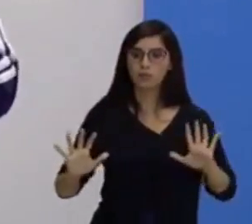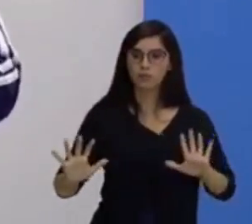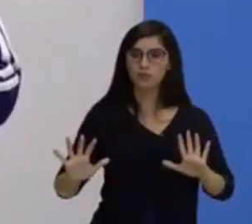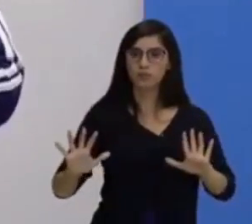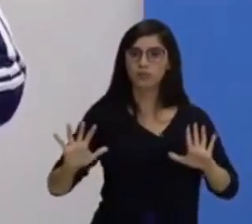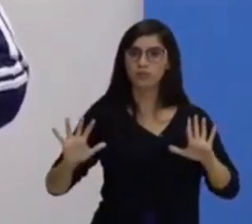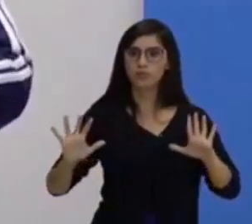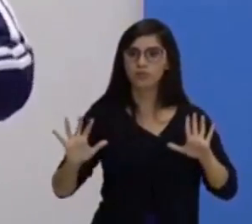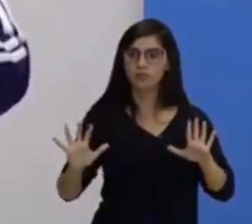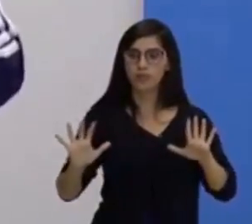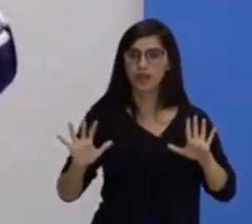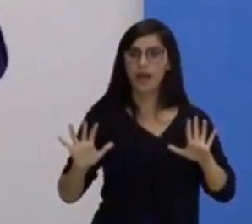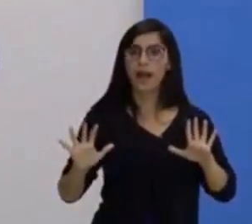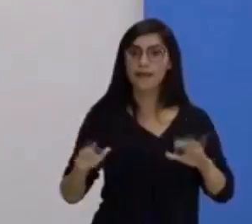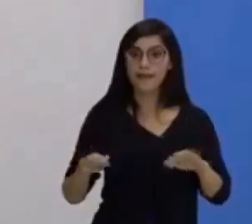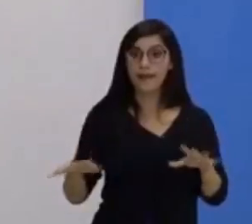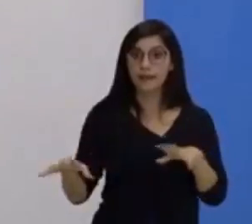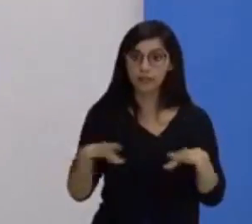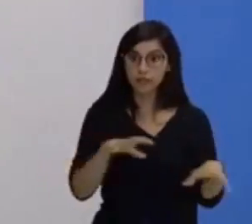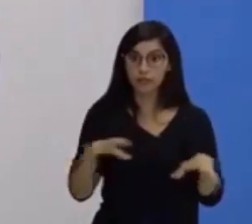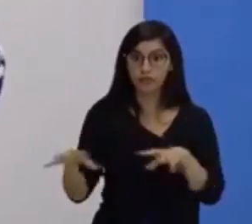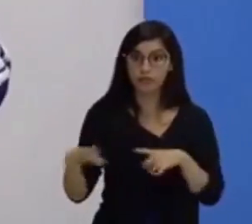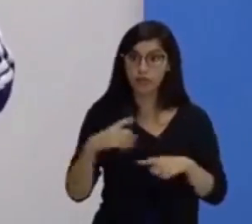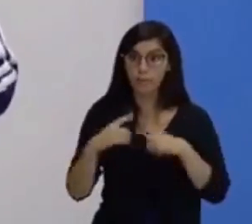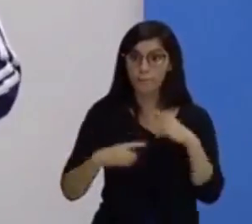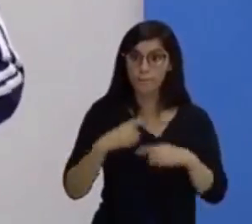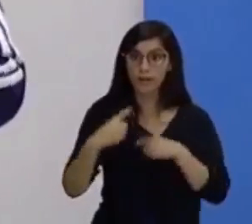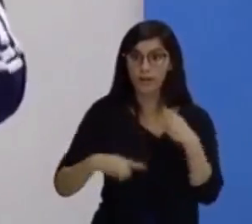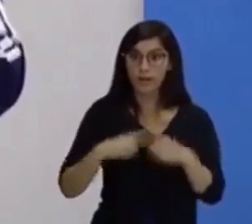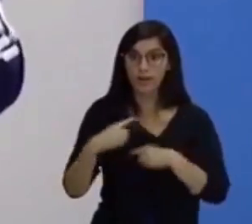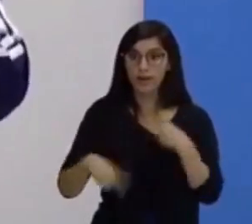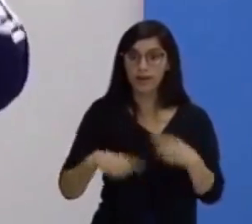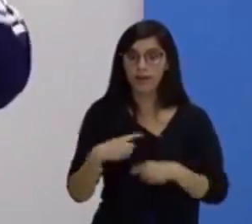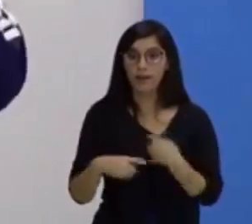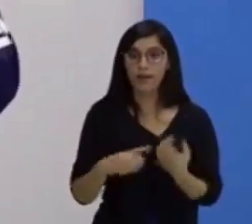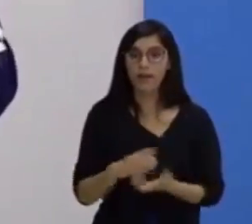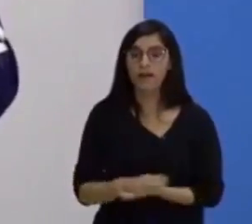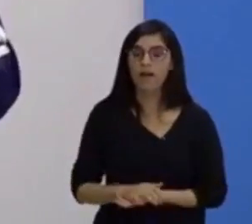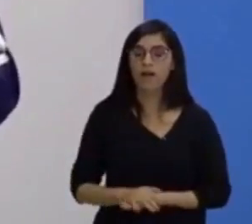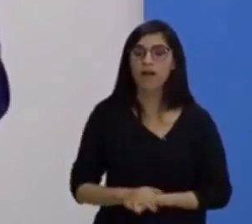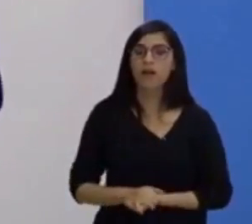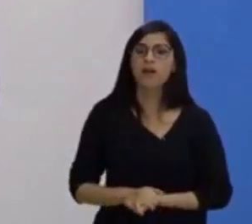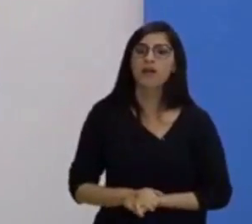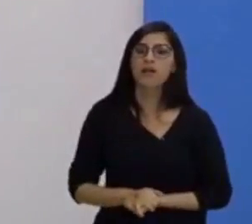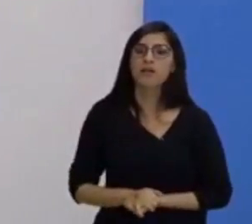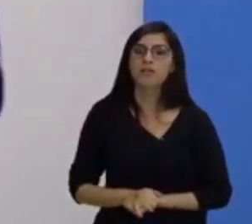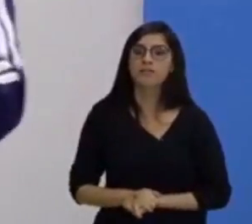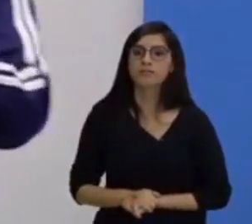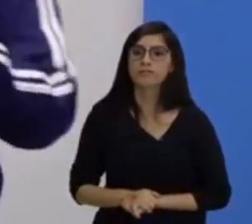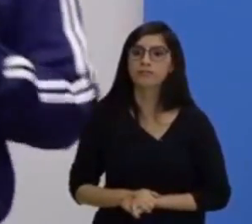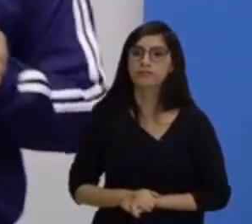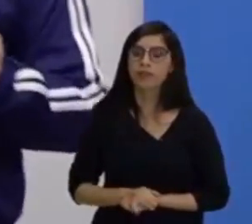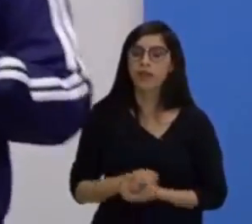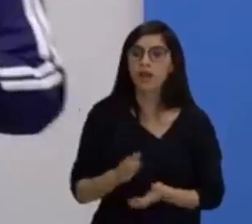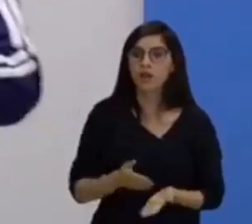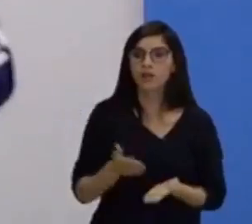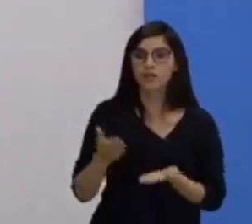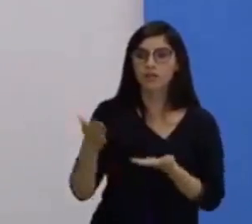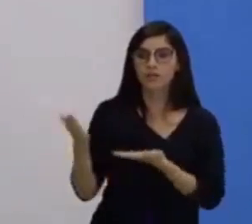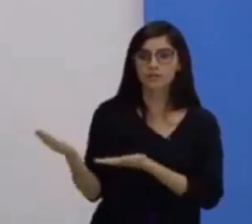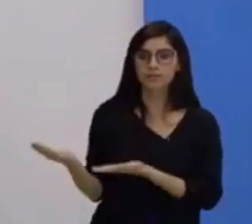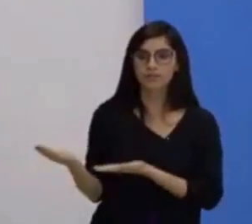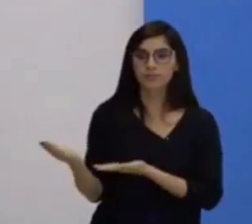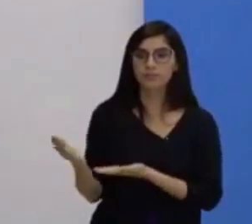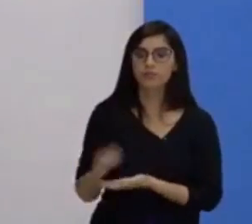aí seria dinâmica. A estática ou isométrica já é o contrário, que é exatamente como está na figura, é o